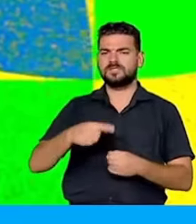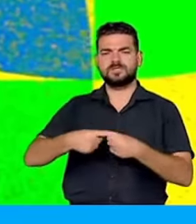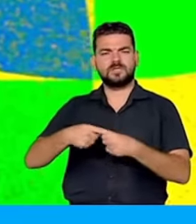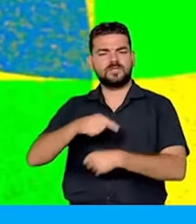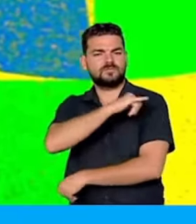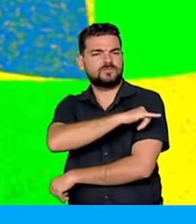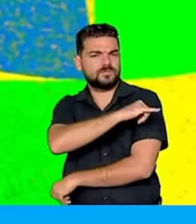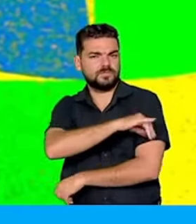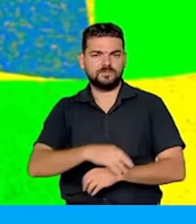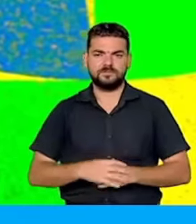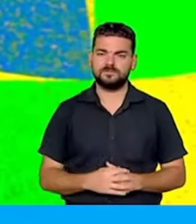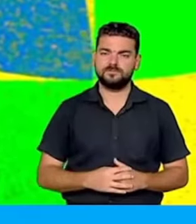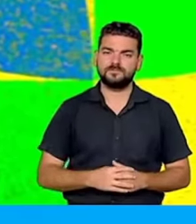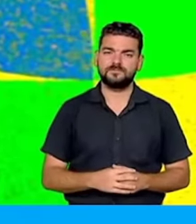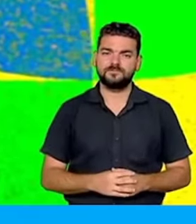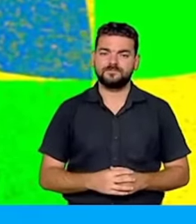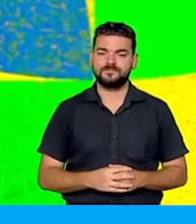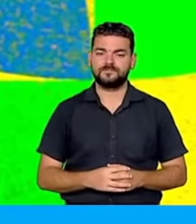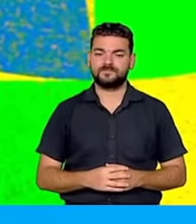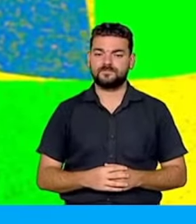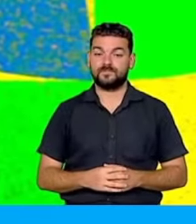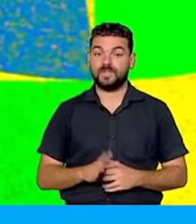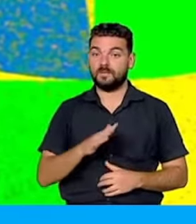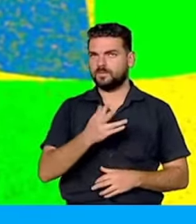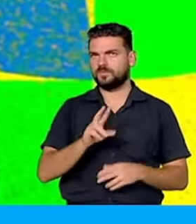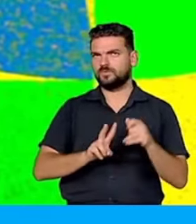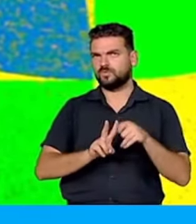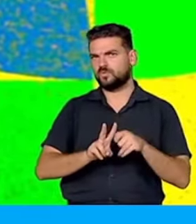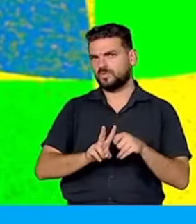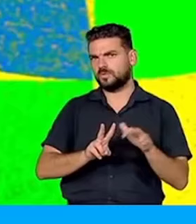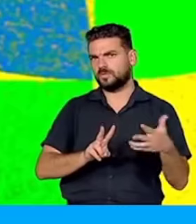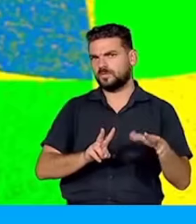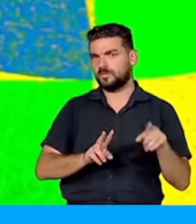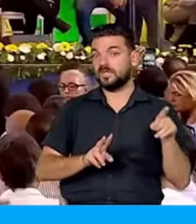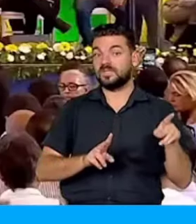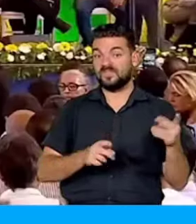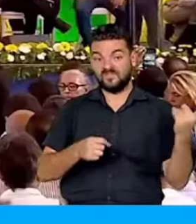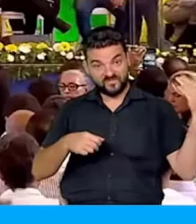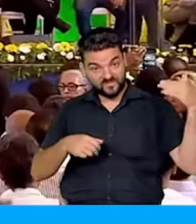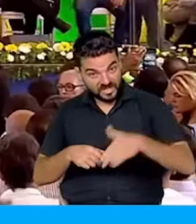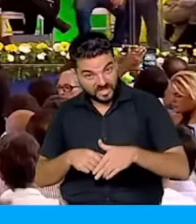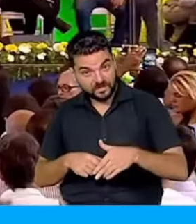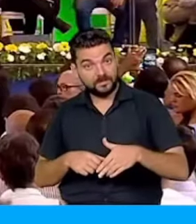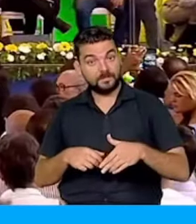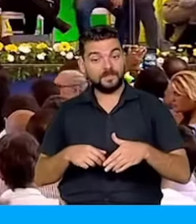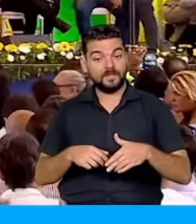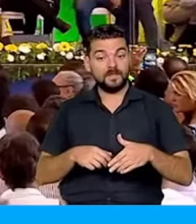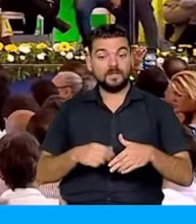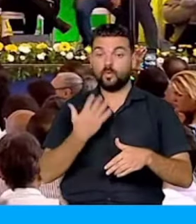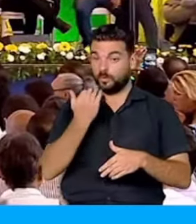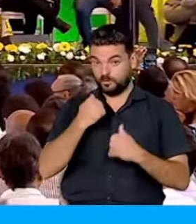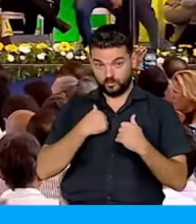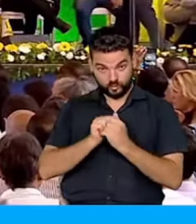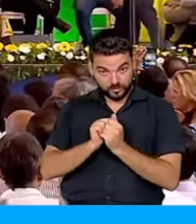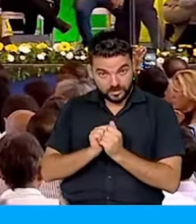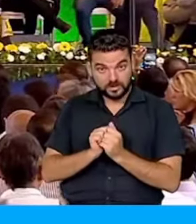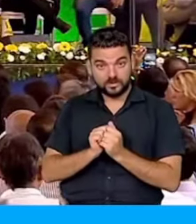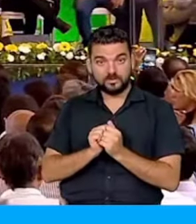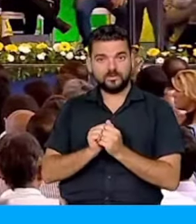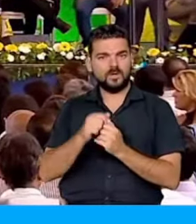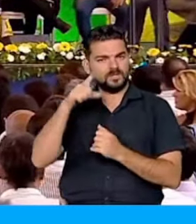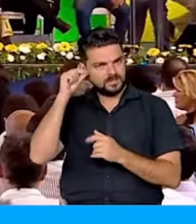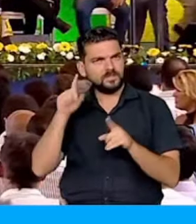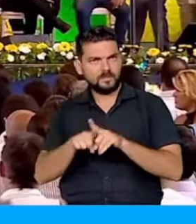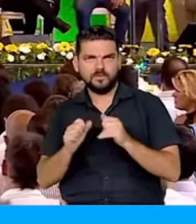cidade e por esse estado. Em dois meses, ele esteve aqui, almoçou comigo, com a Cris, com a